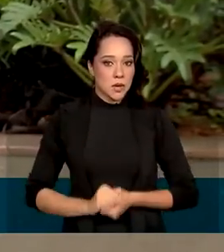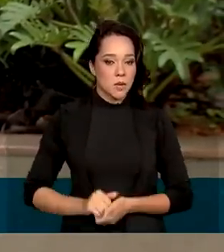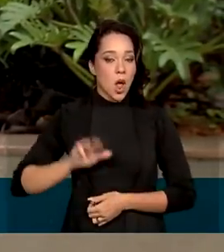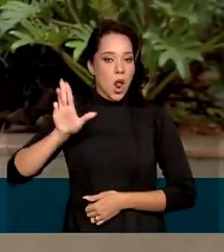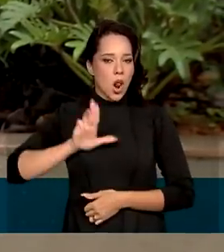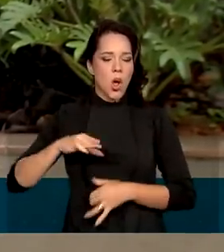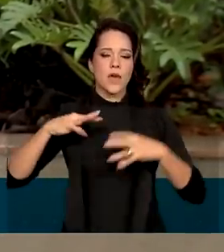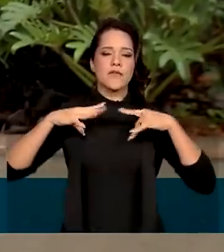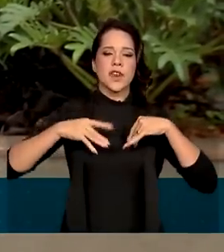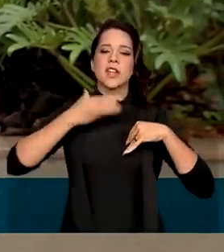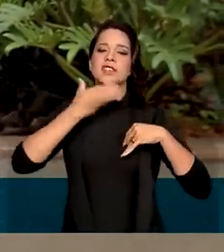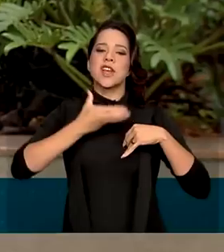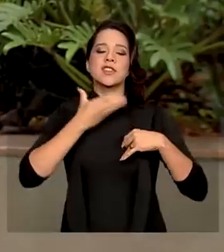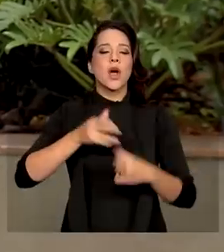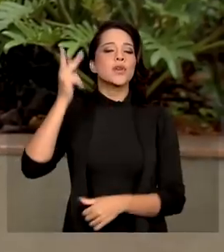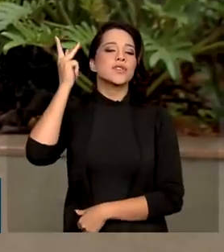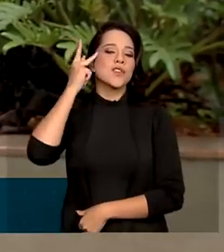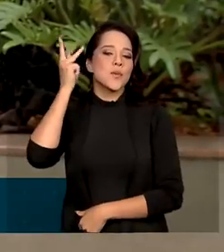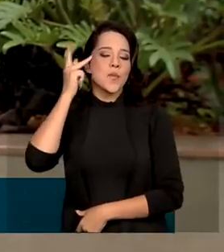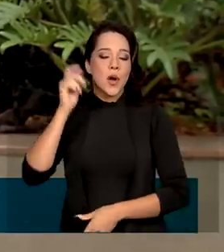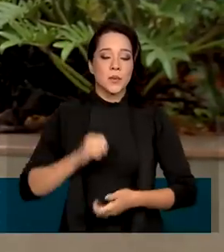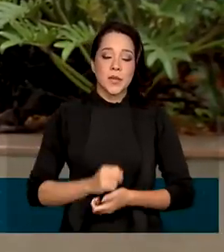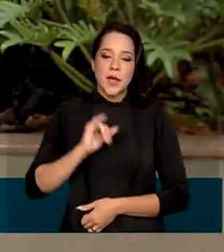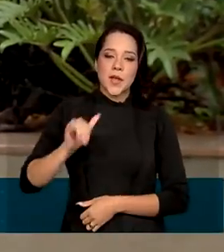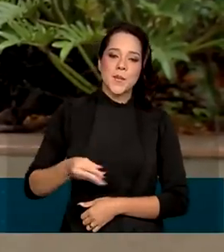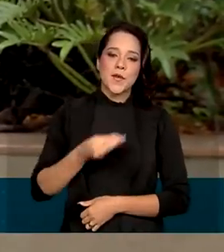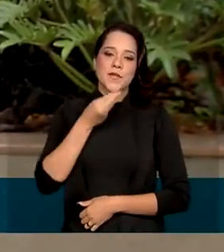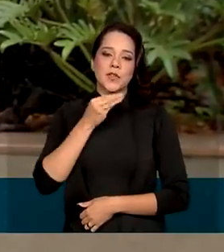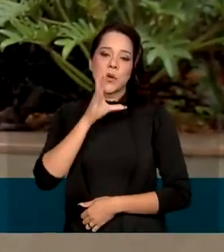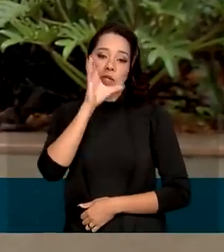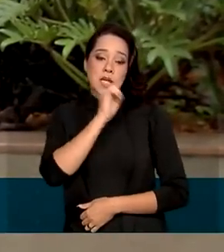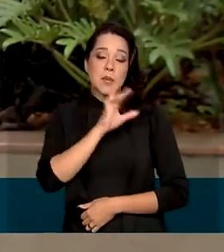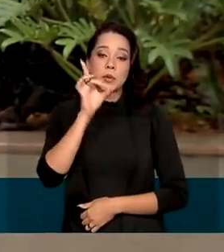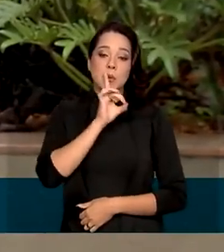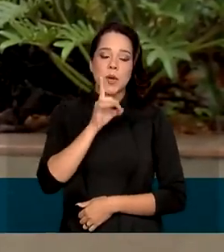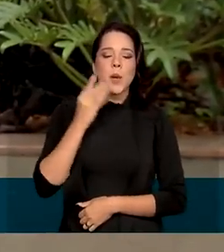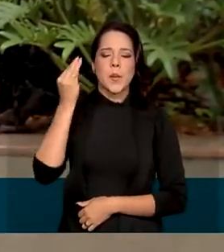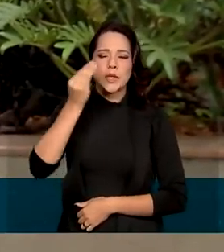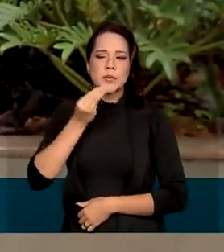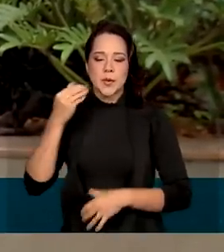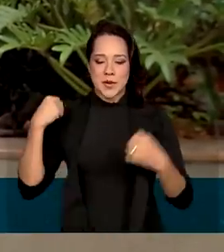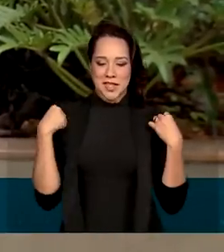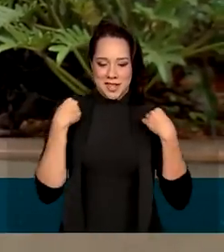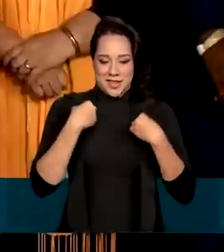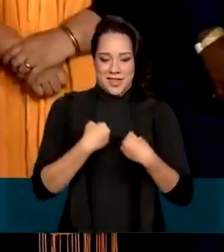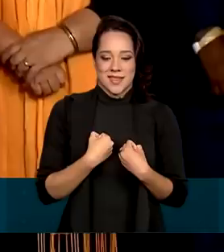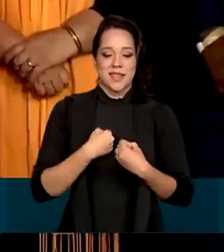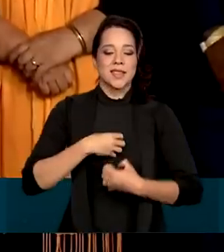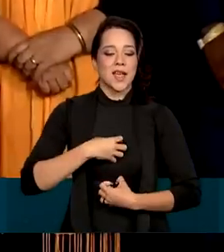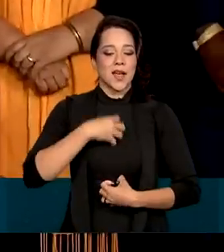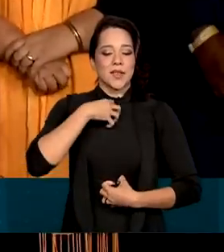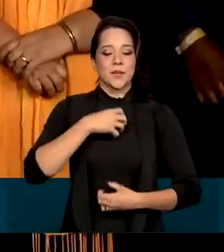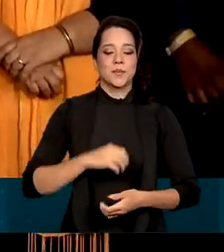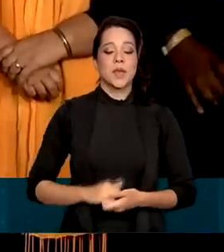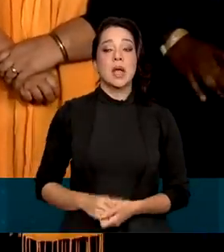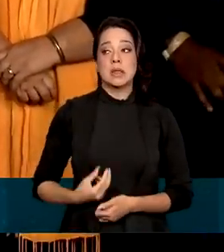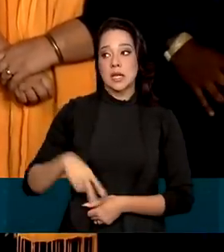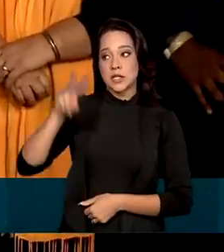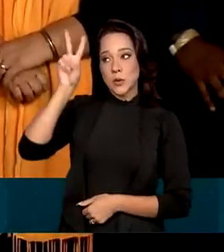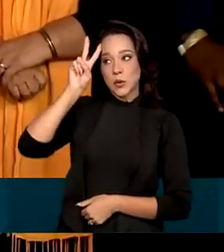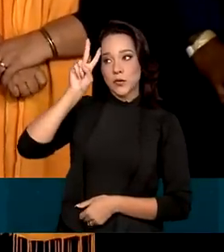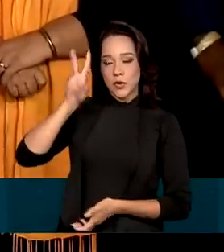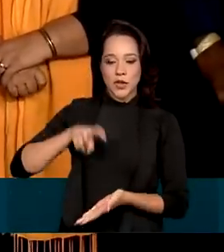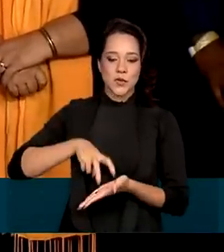o feriado de Natal em São Paulo e aproveitou o final de semana para experimentar o terno da posse. Na segunda-feira de manhã